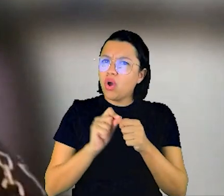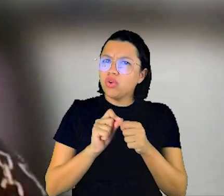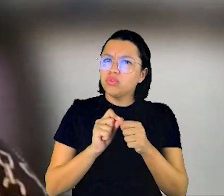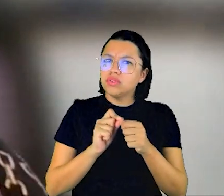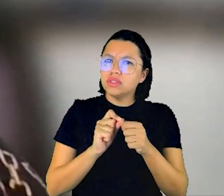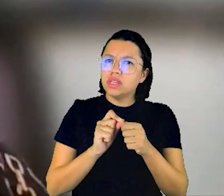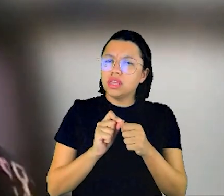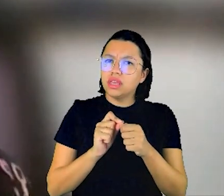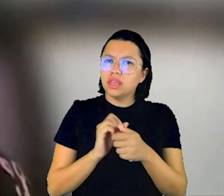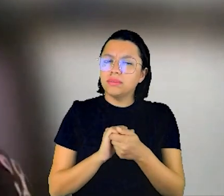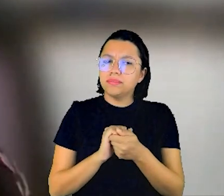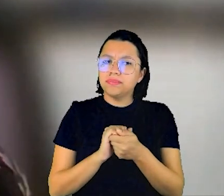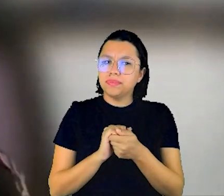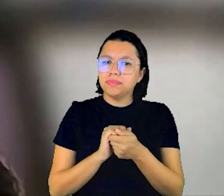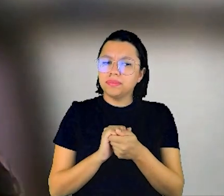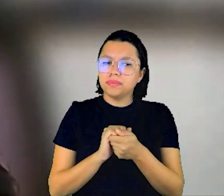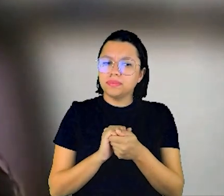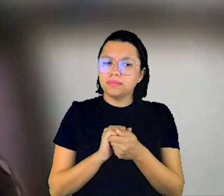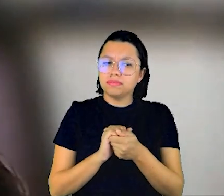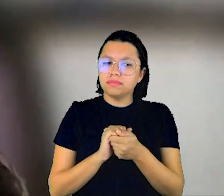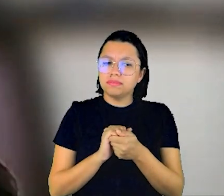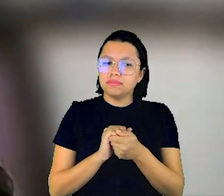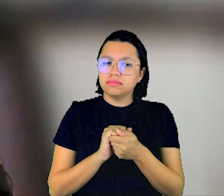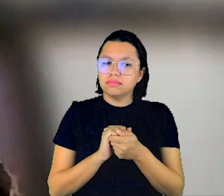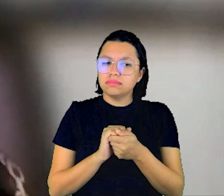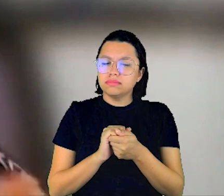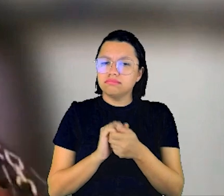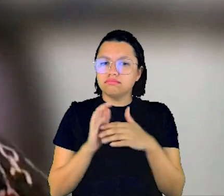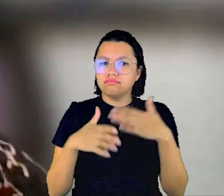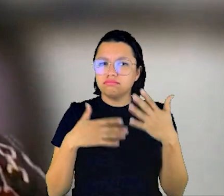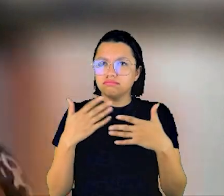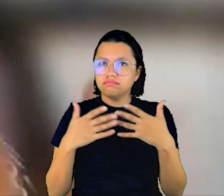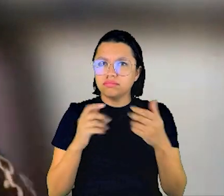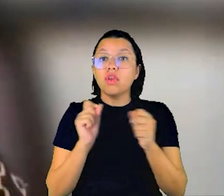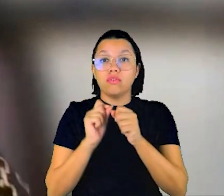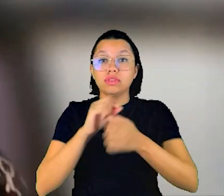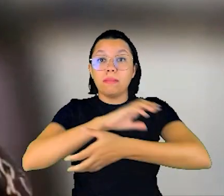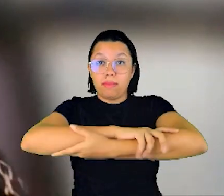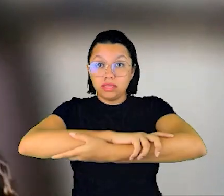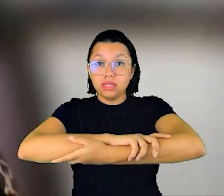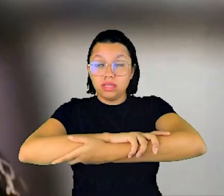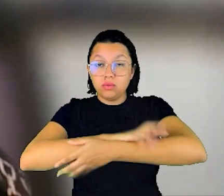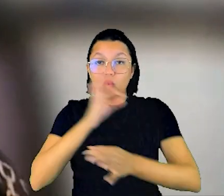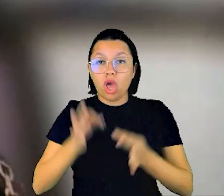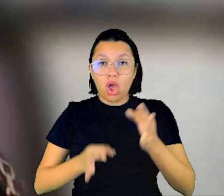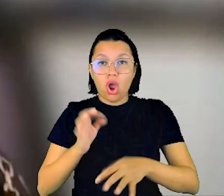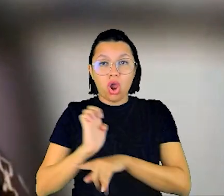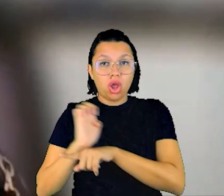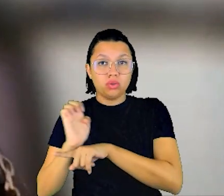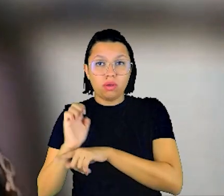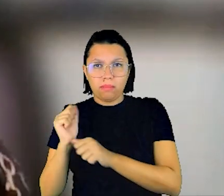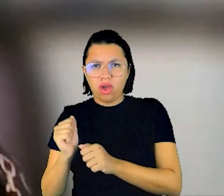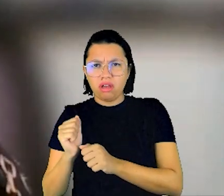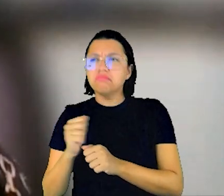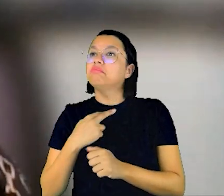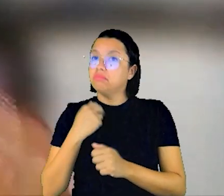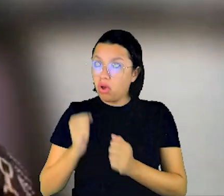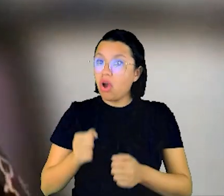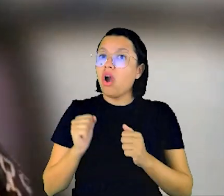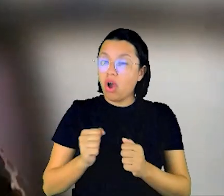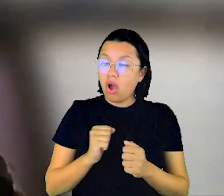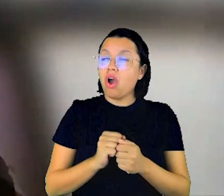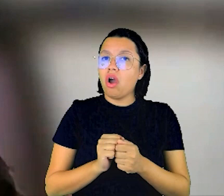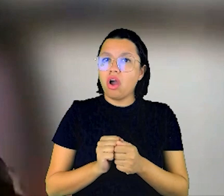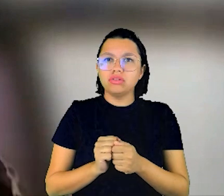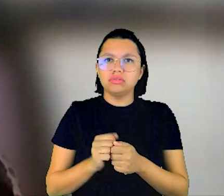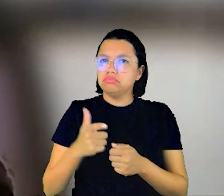parcerias com a Justiça Estadual, sim, podemos, acho que não tem